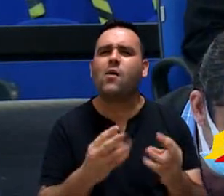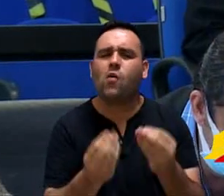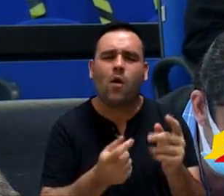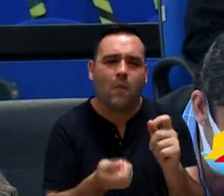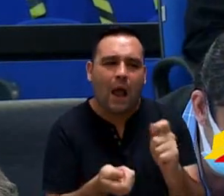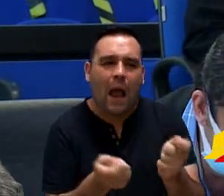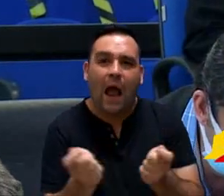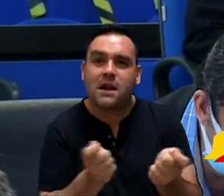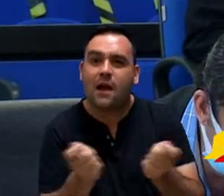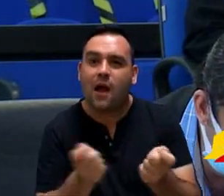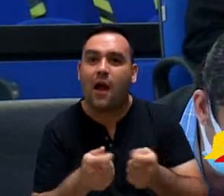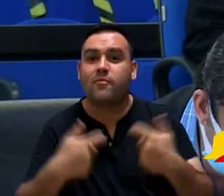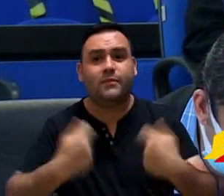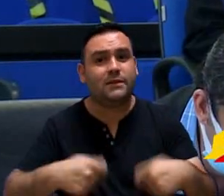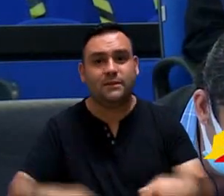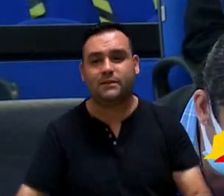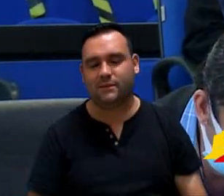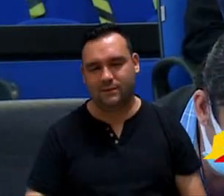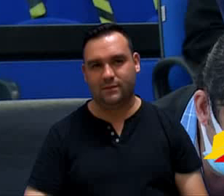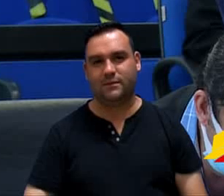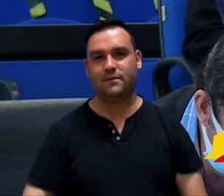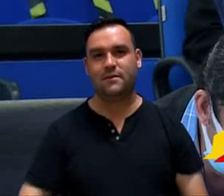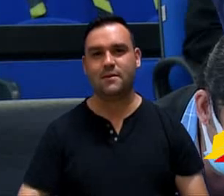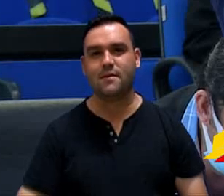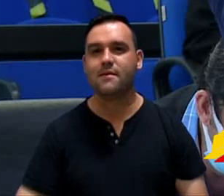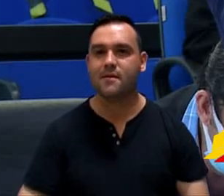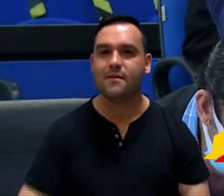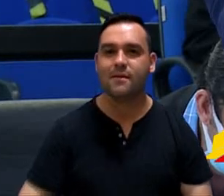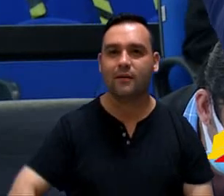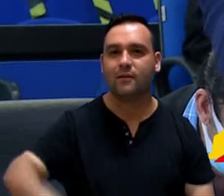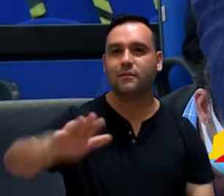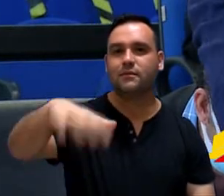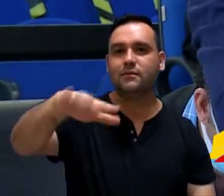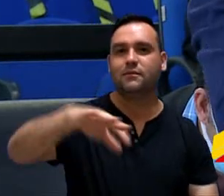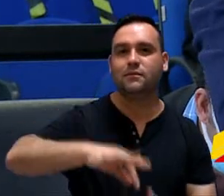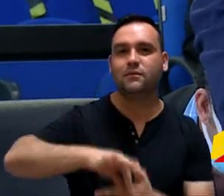a adequação que tem que ter, presidente. Viu, líder?